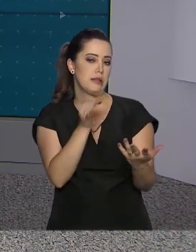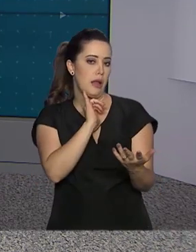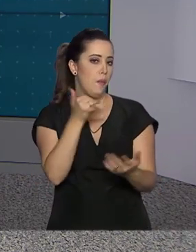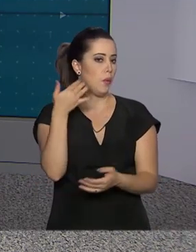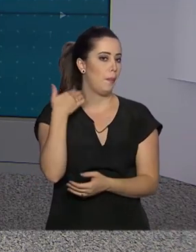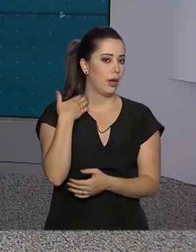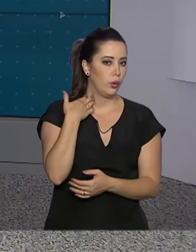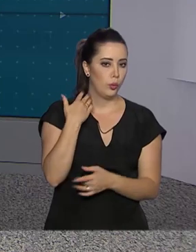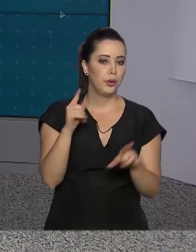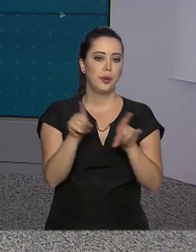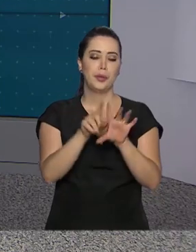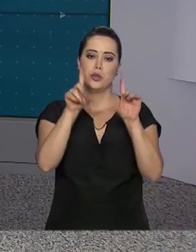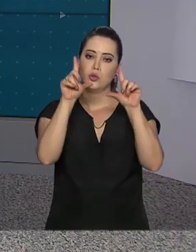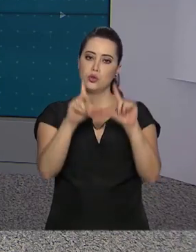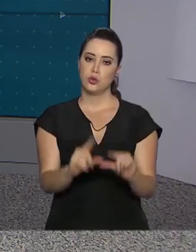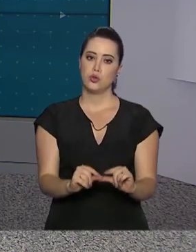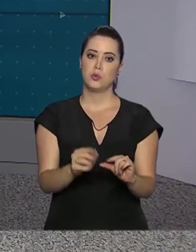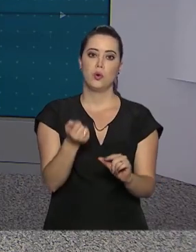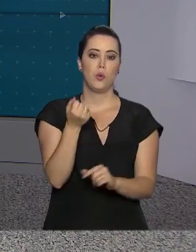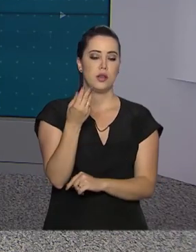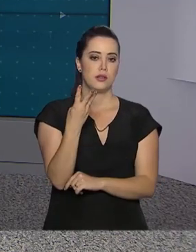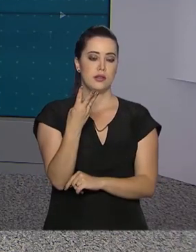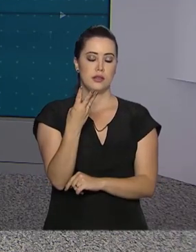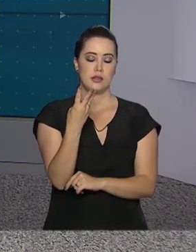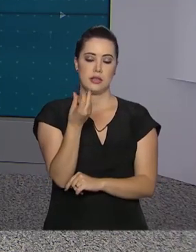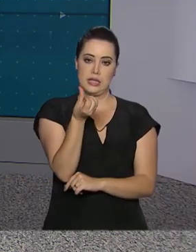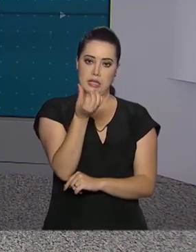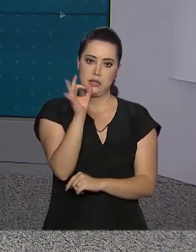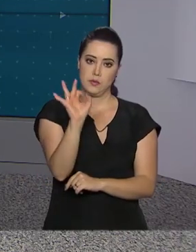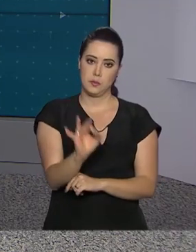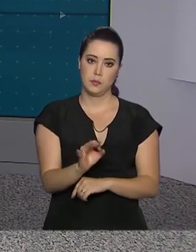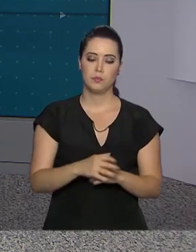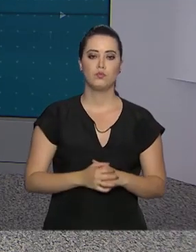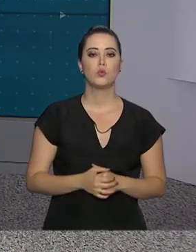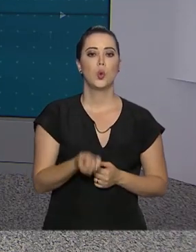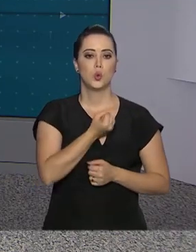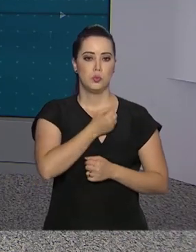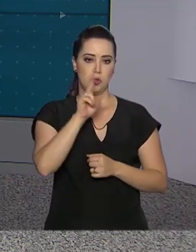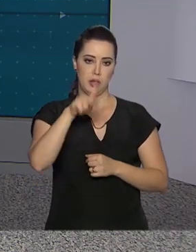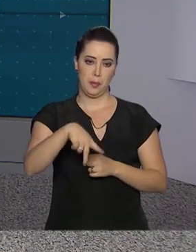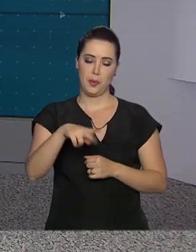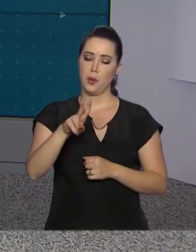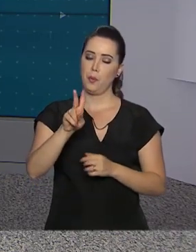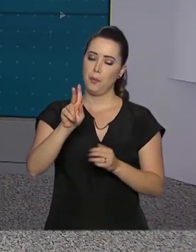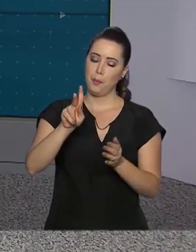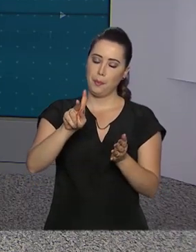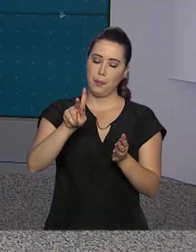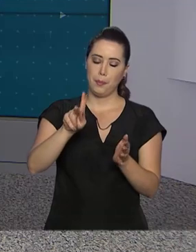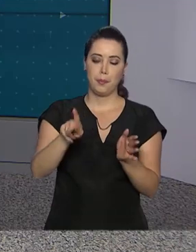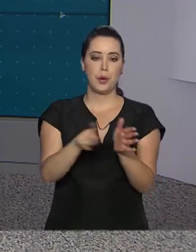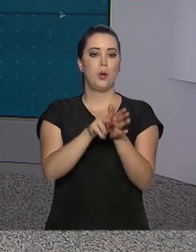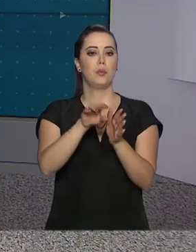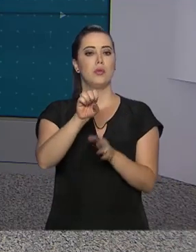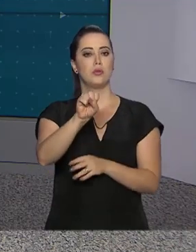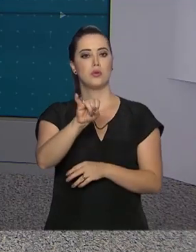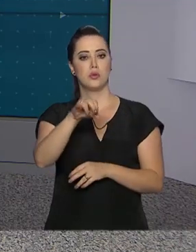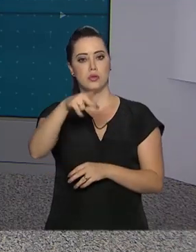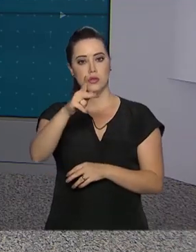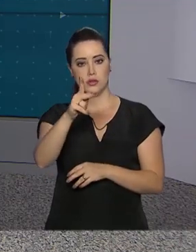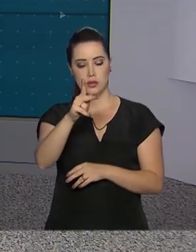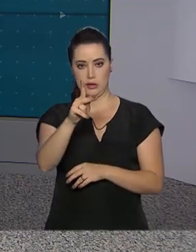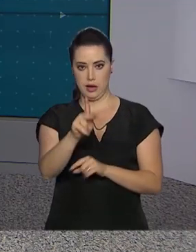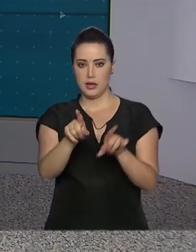exemplo, tiveram queda de quase 36%. Os dados são do Sinesp, sistema que reúne informações